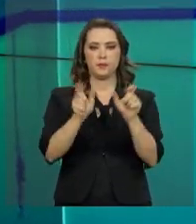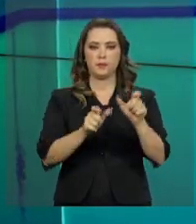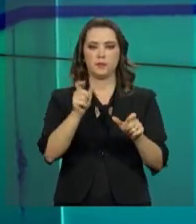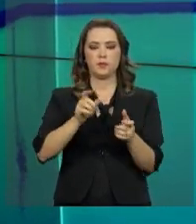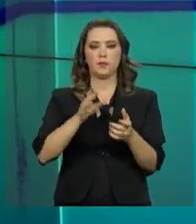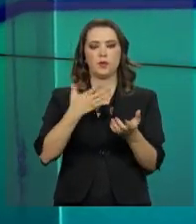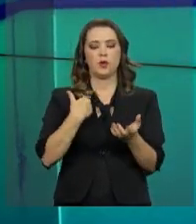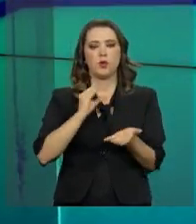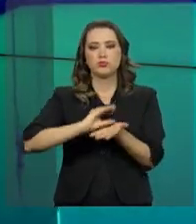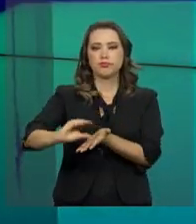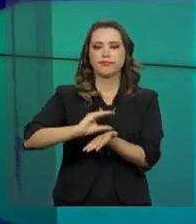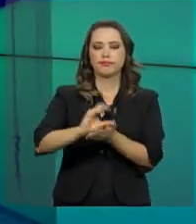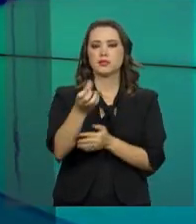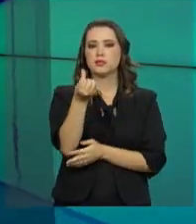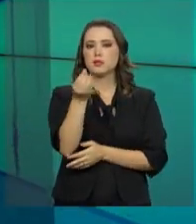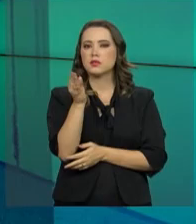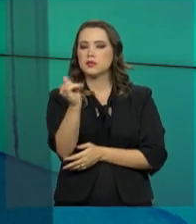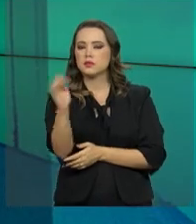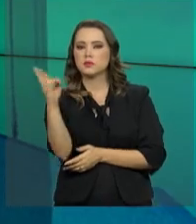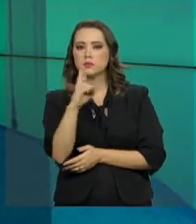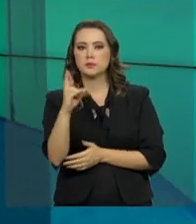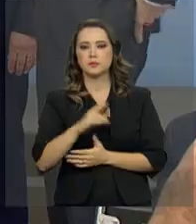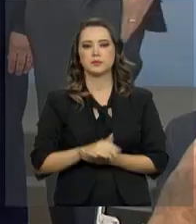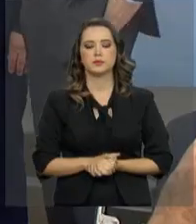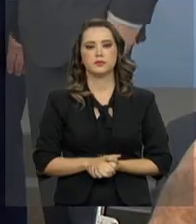investimentos chegam a 6 bilhões de reais.